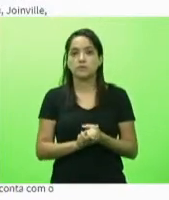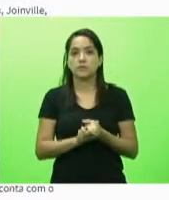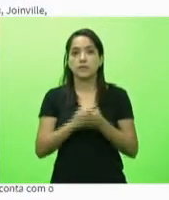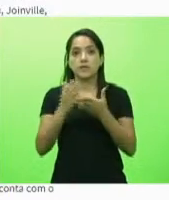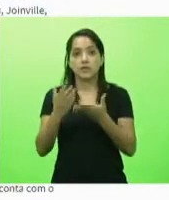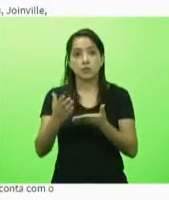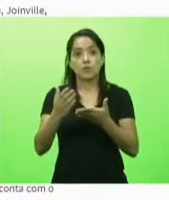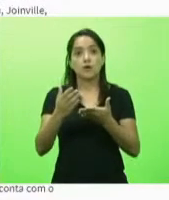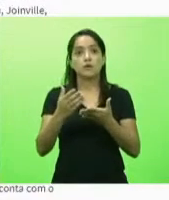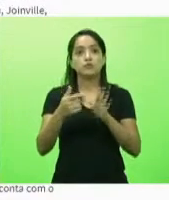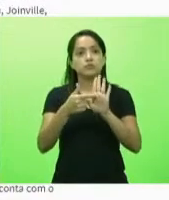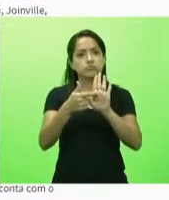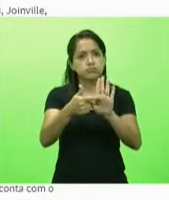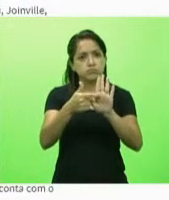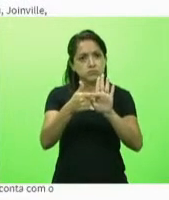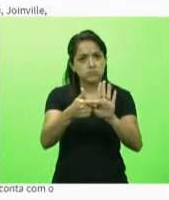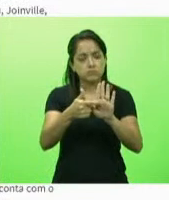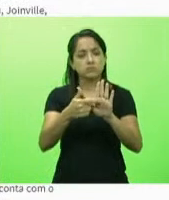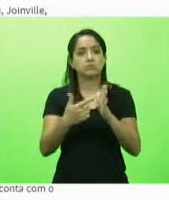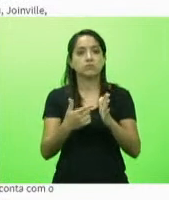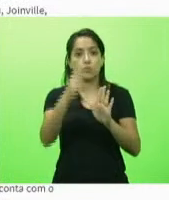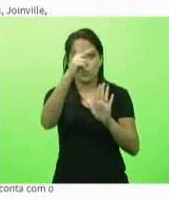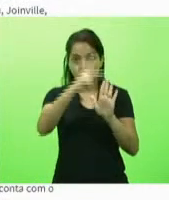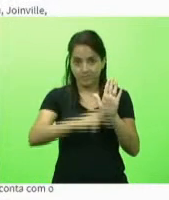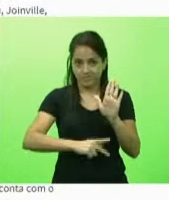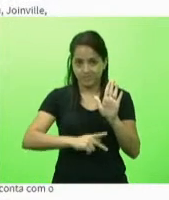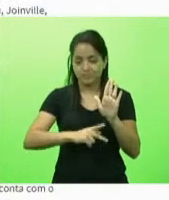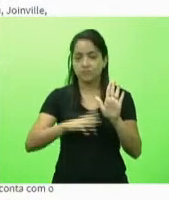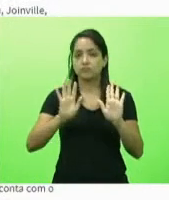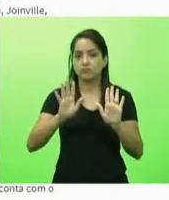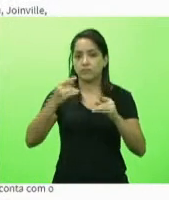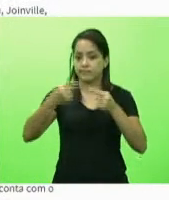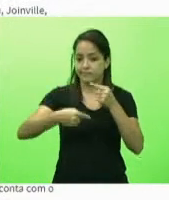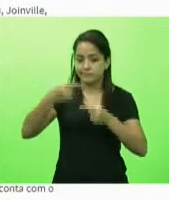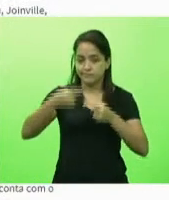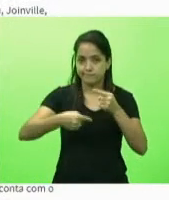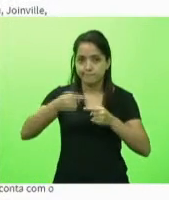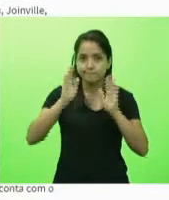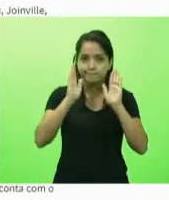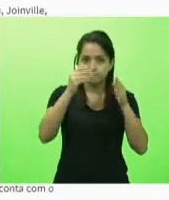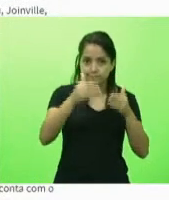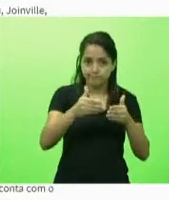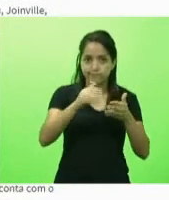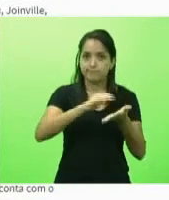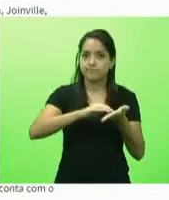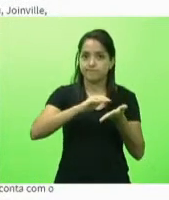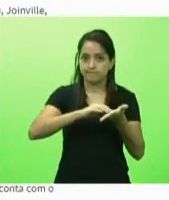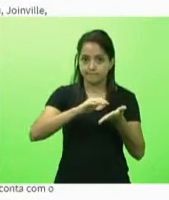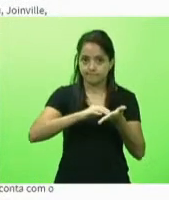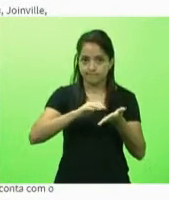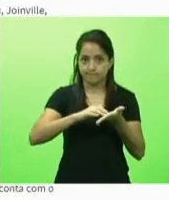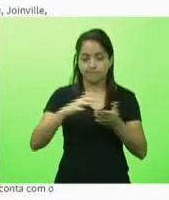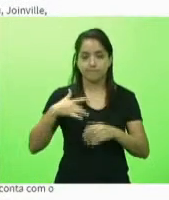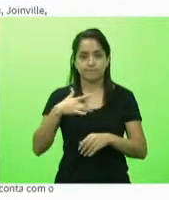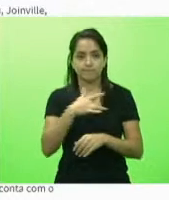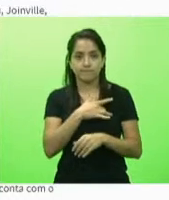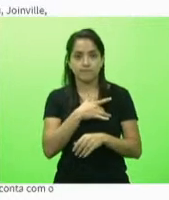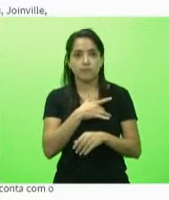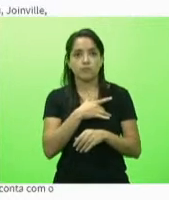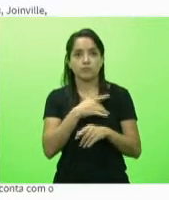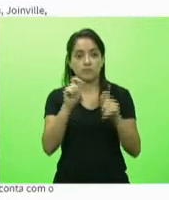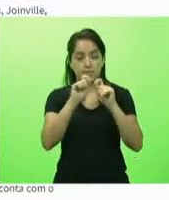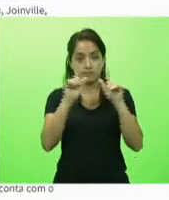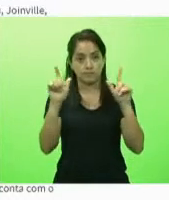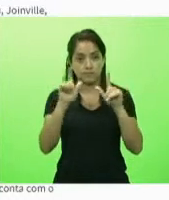publicou o plano ele foi discutido nos fóruns com secretários municipais de saúde alertando da